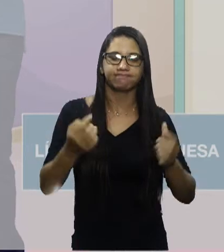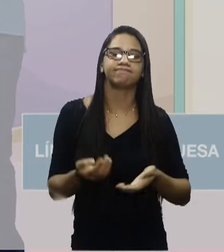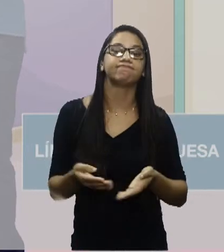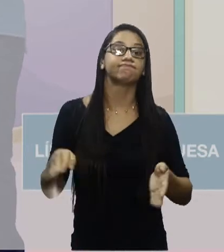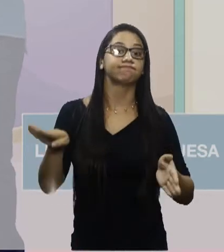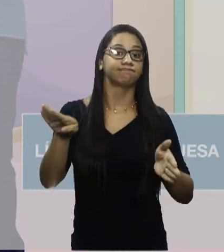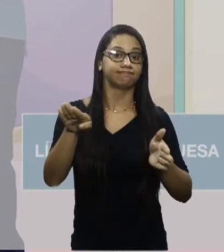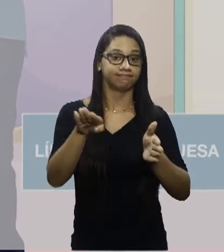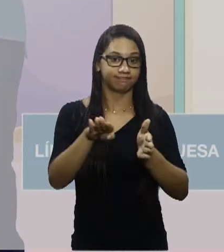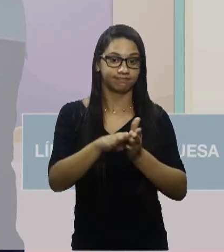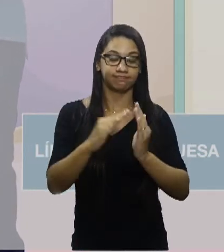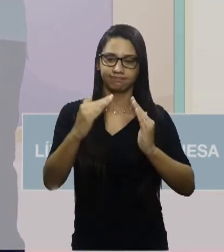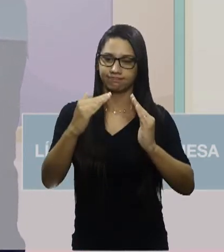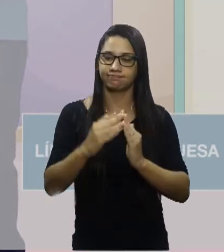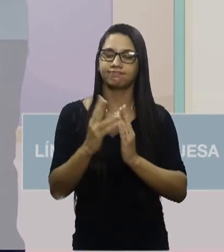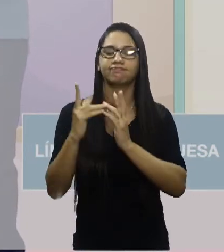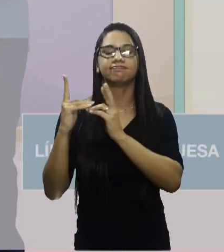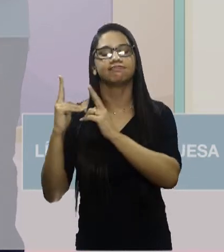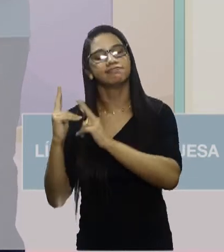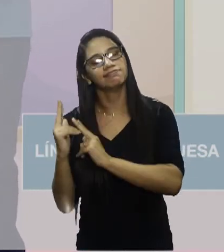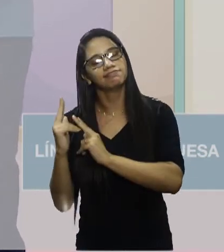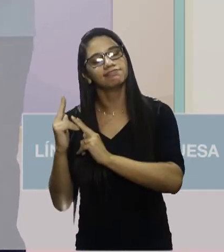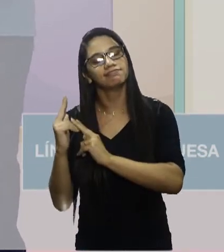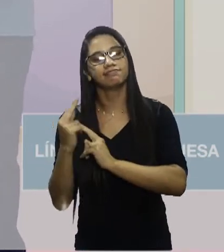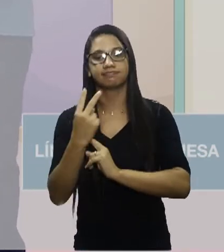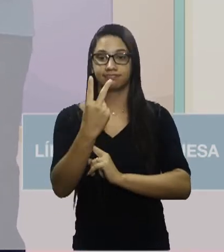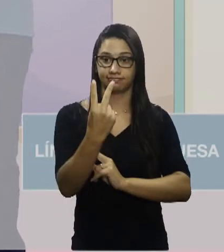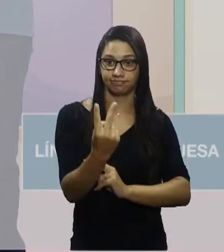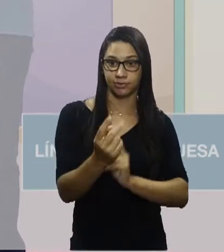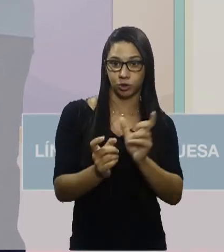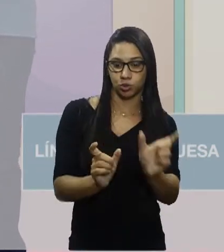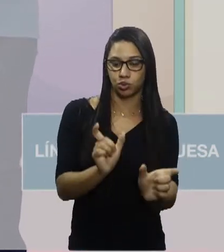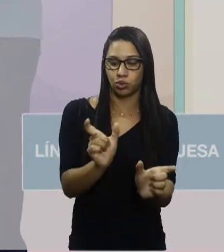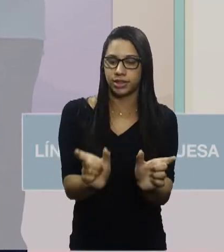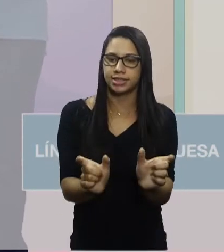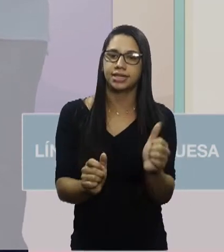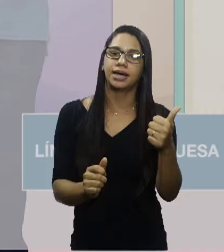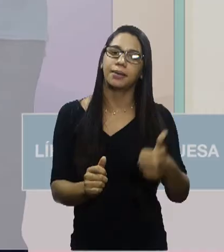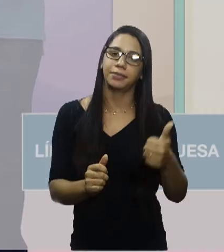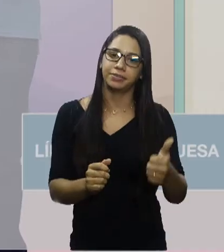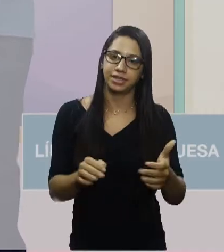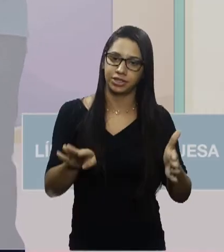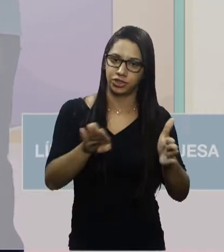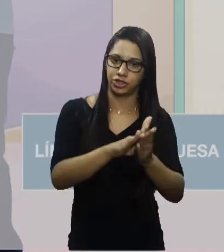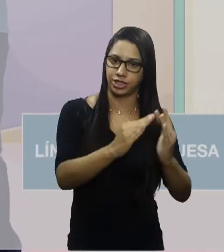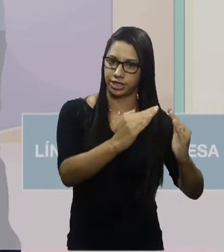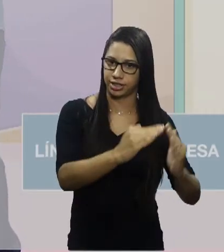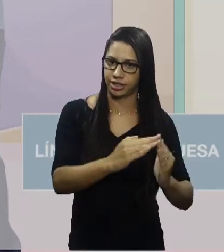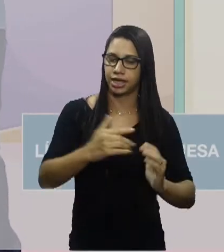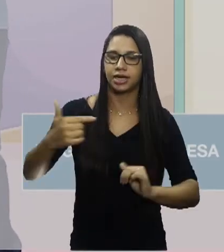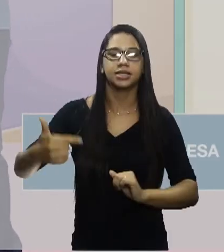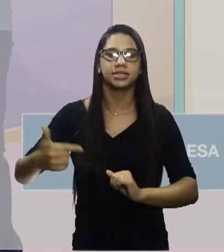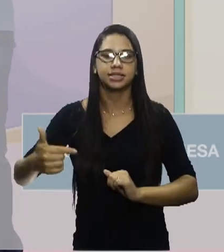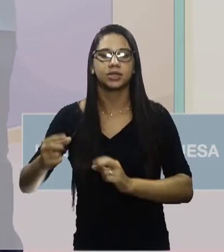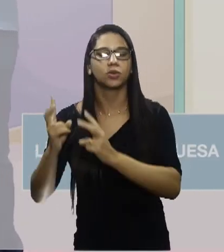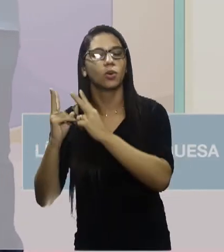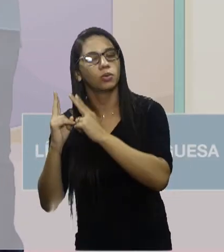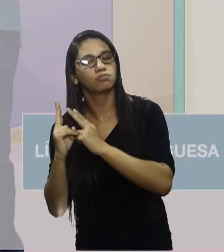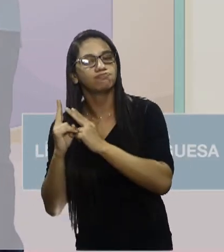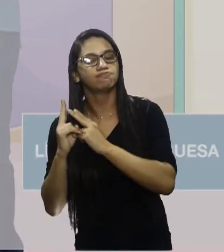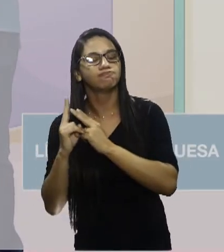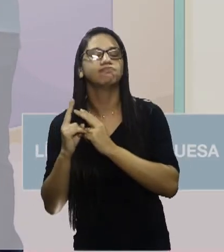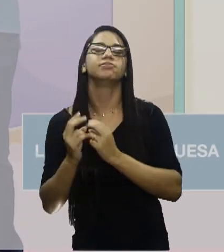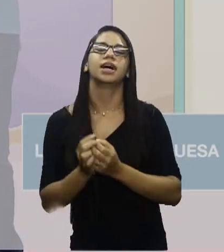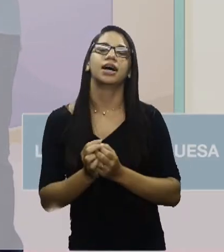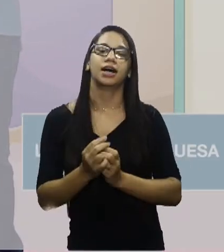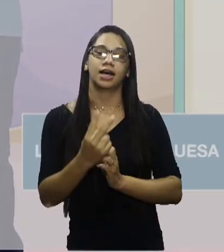em casa e dormi. Então, temos duas orações aí. A primeira, cheguei em casa. A segunda, dormi. Ambas,